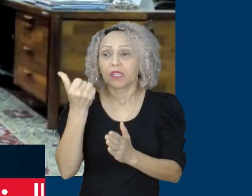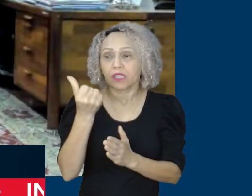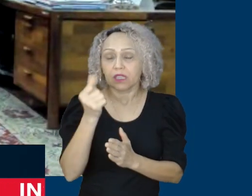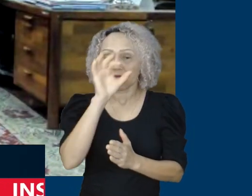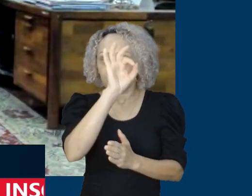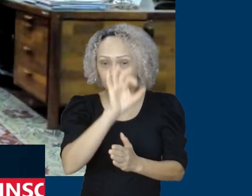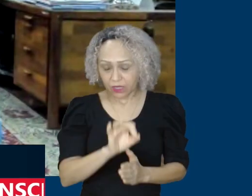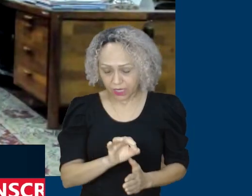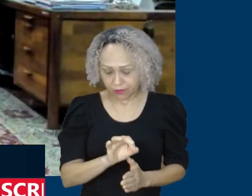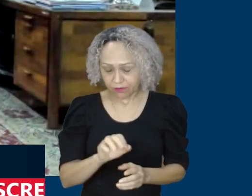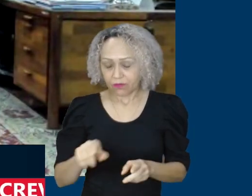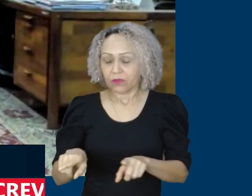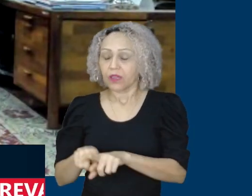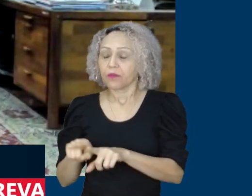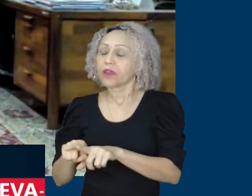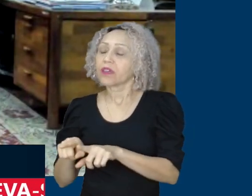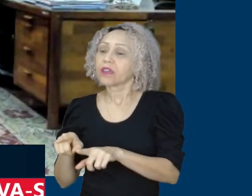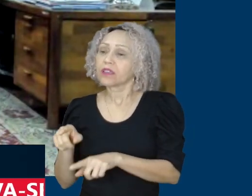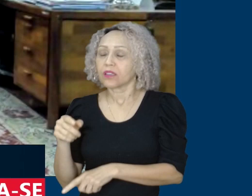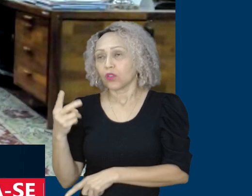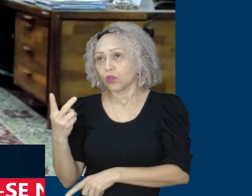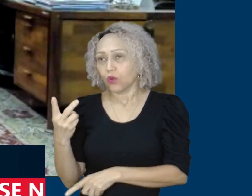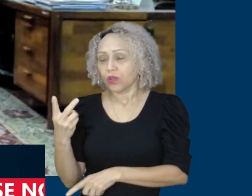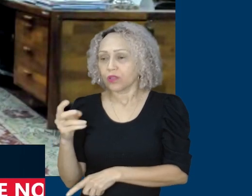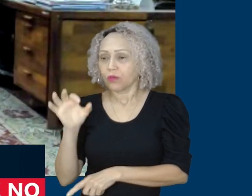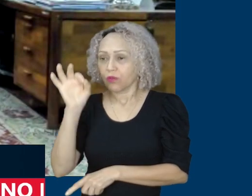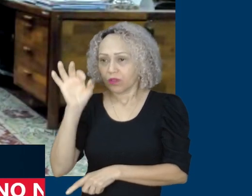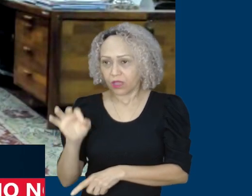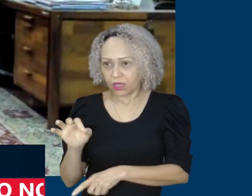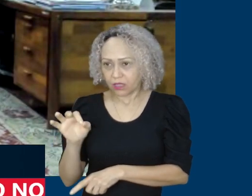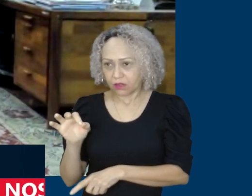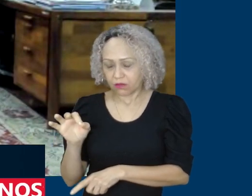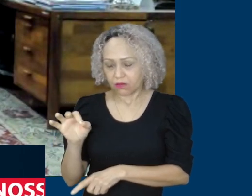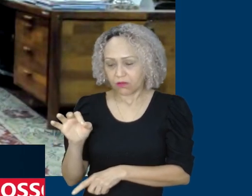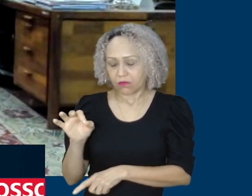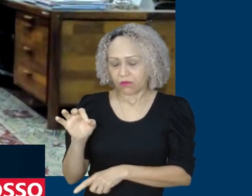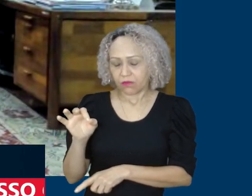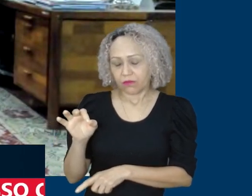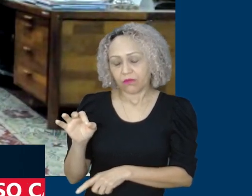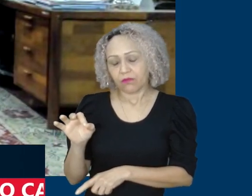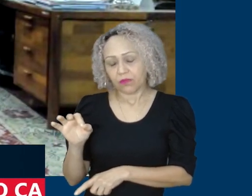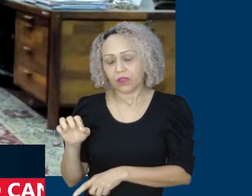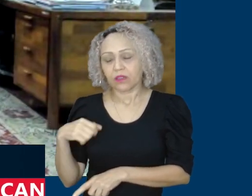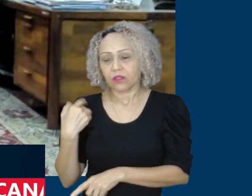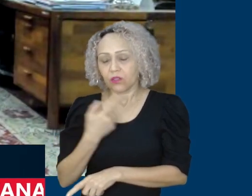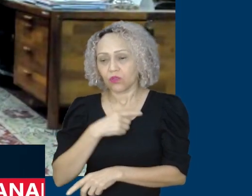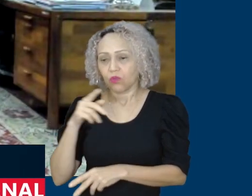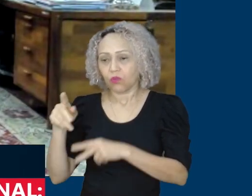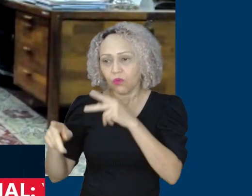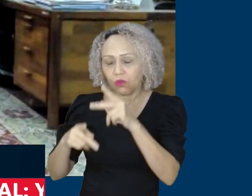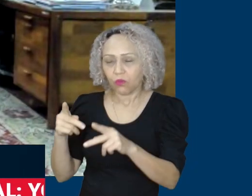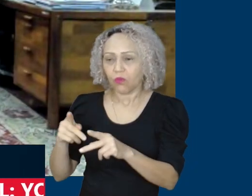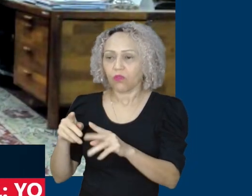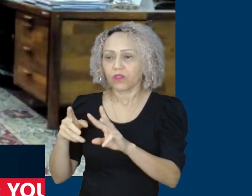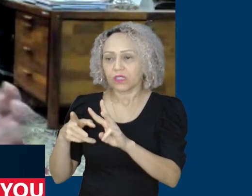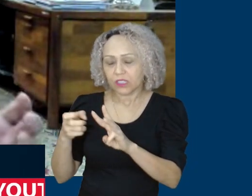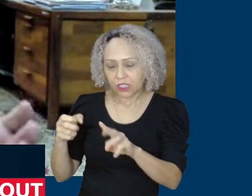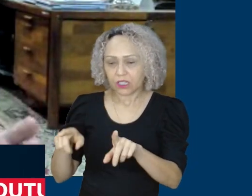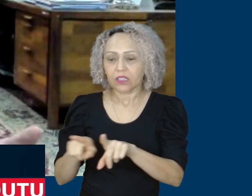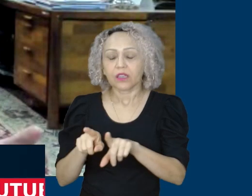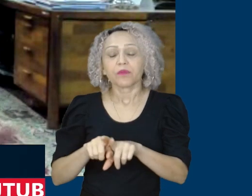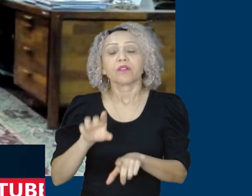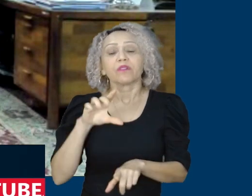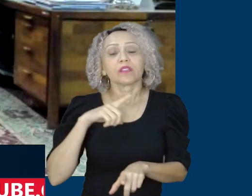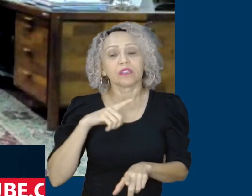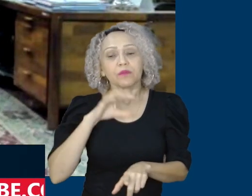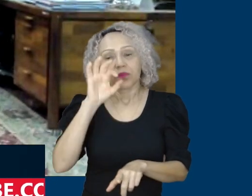e 2% para pessoas aliás para o nosso povo indígena e o nosso povo quilombola e tem